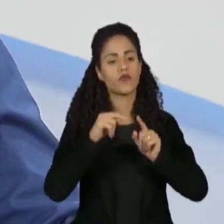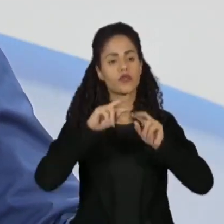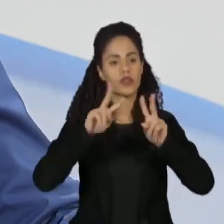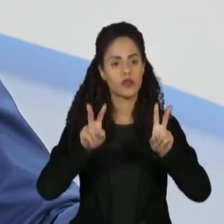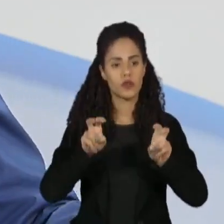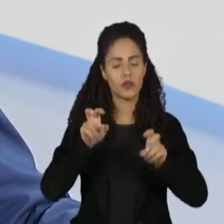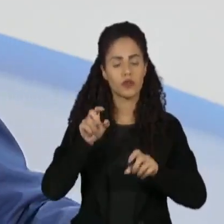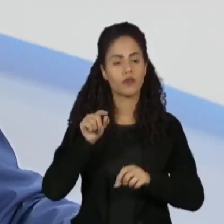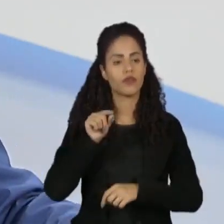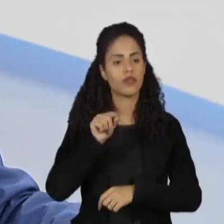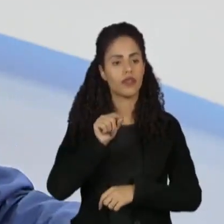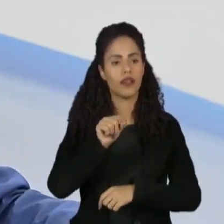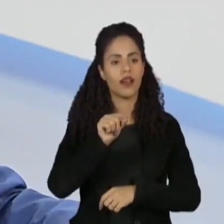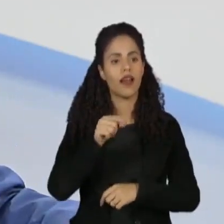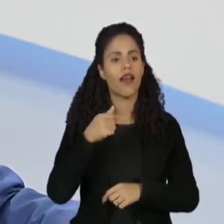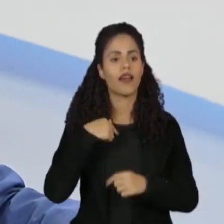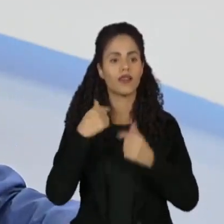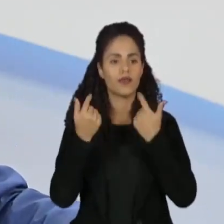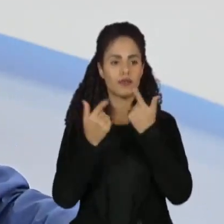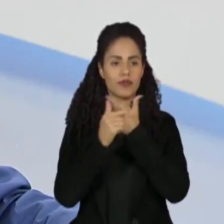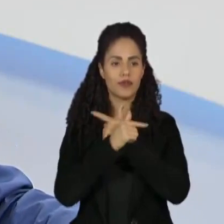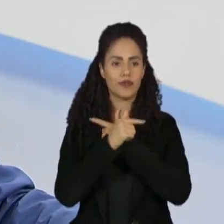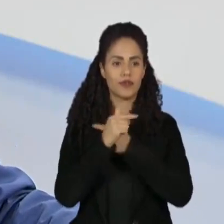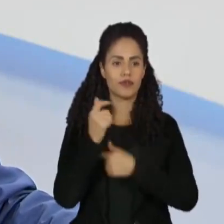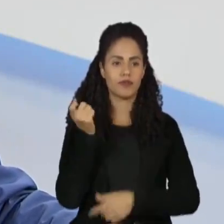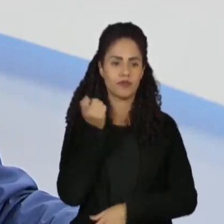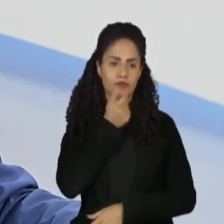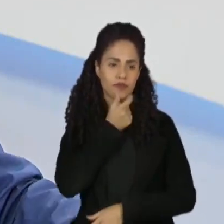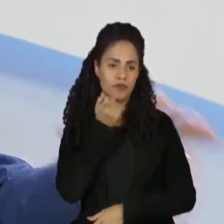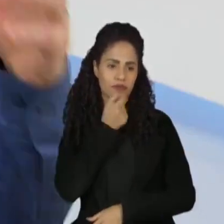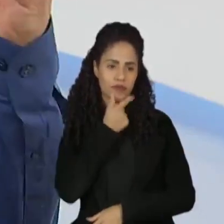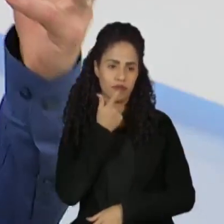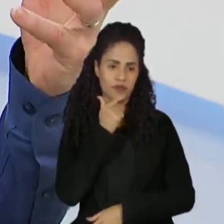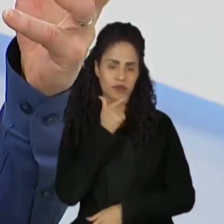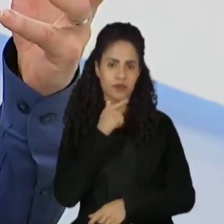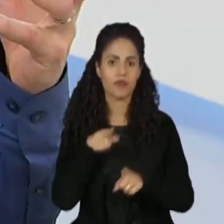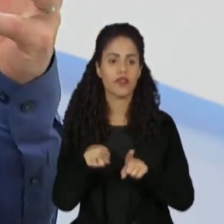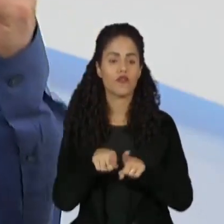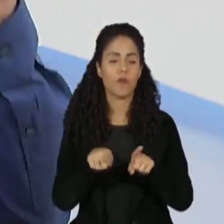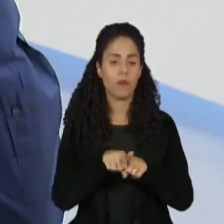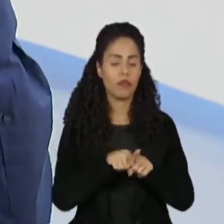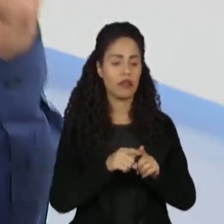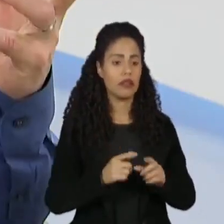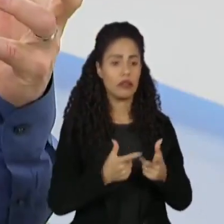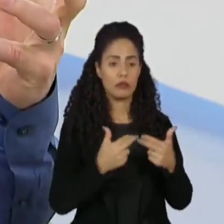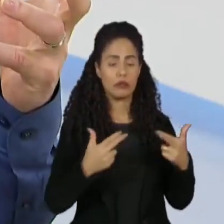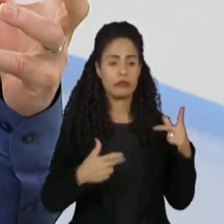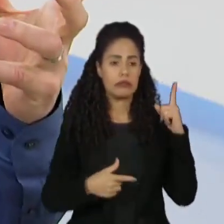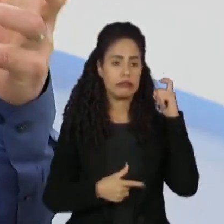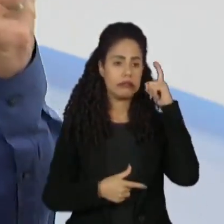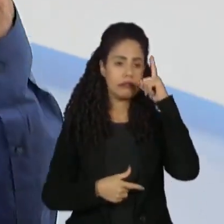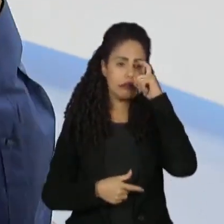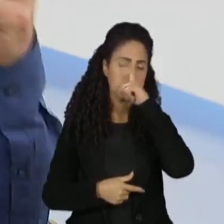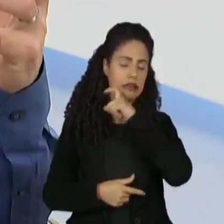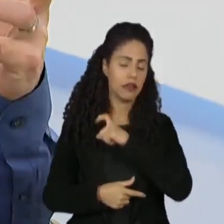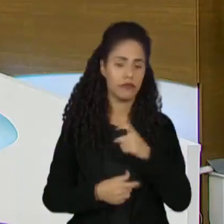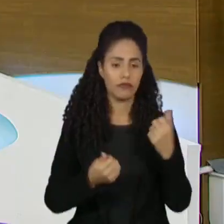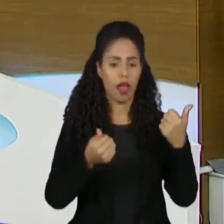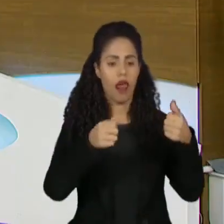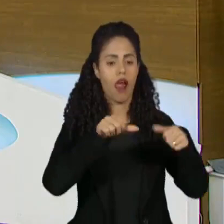o humor, e a tragédia, a dificuldade da vida,